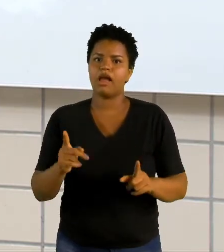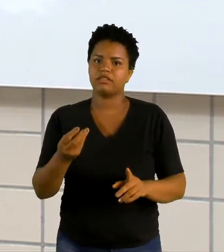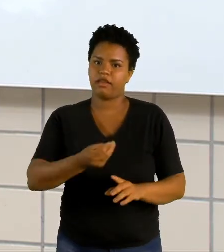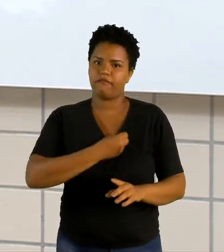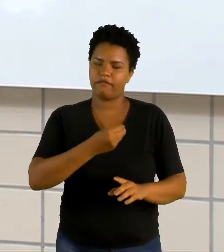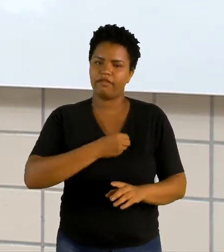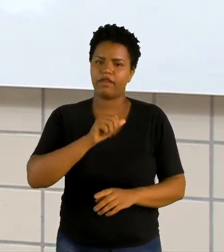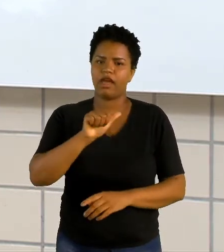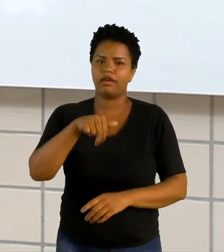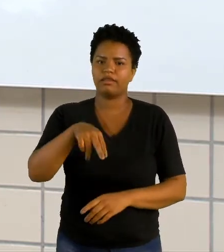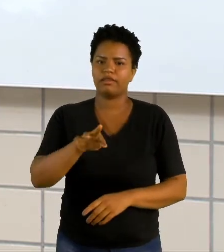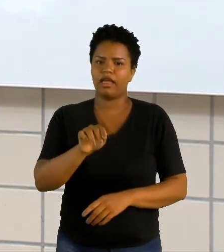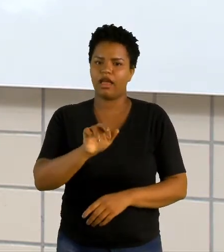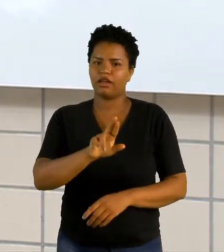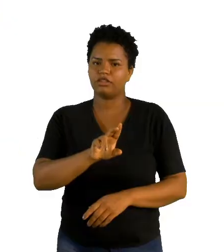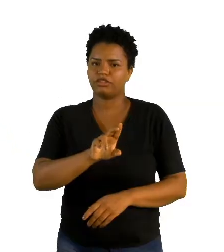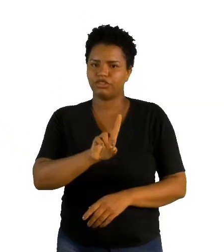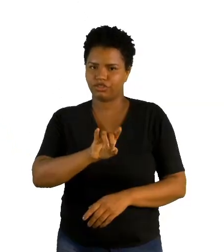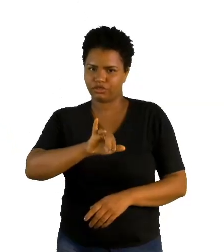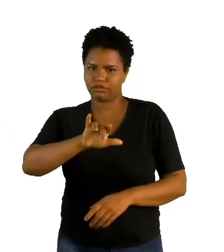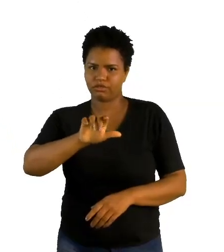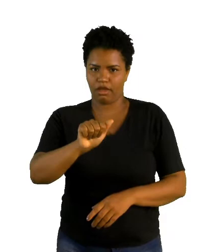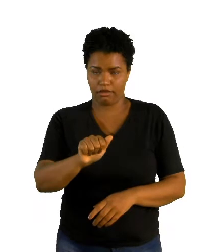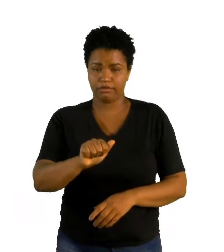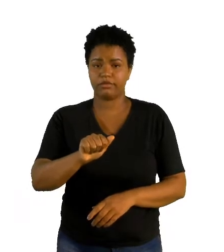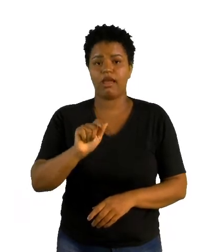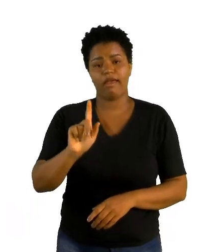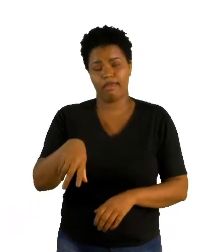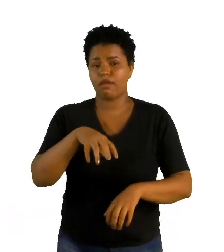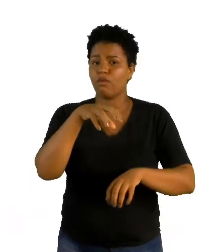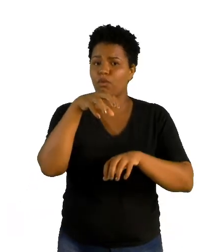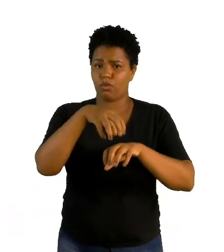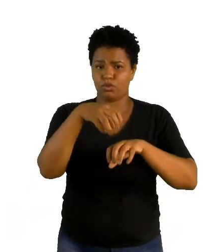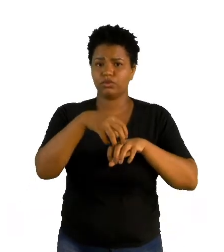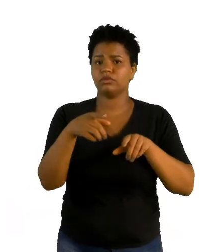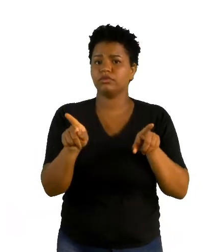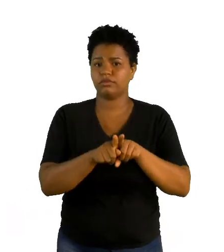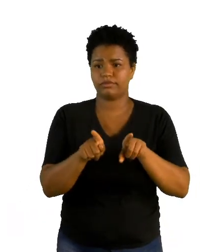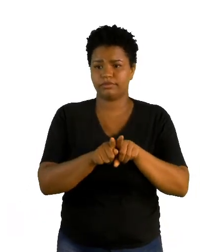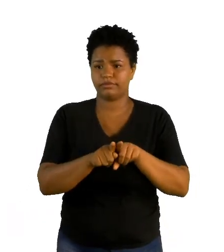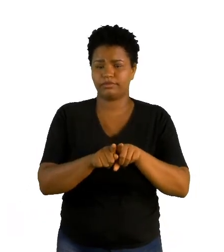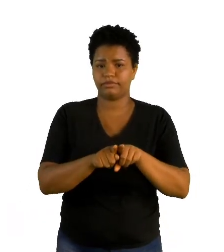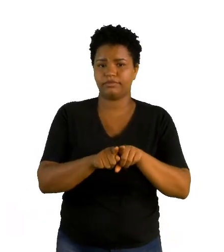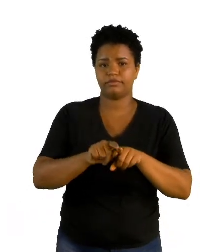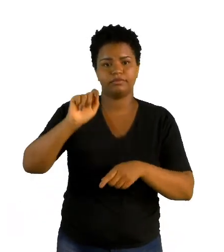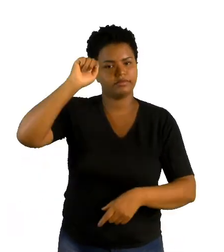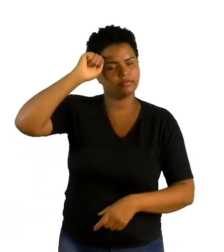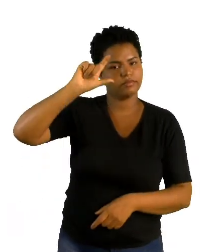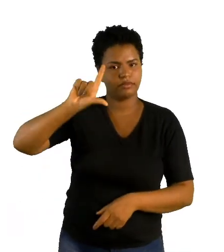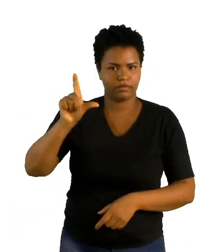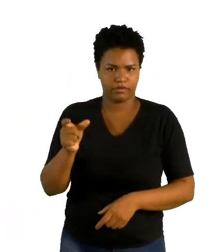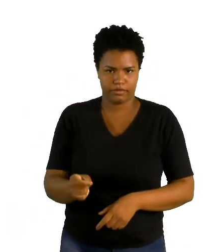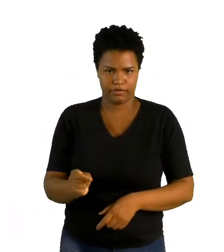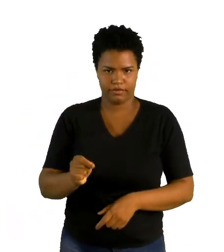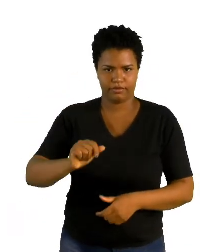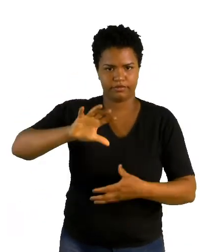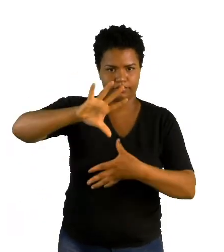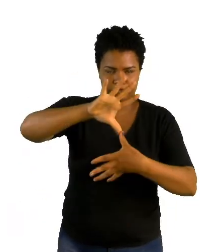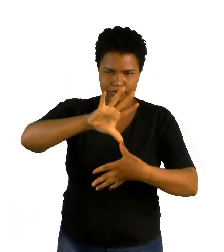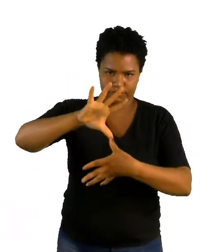Antártida. Ainda assim, é um continente. Nós temos a África, América,